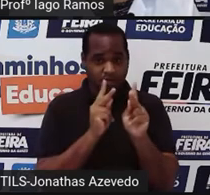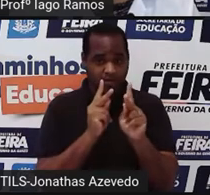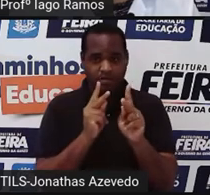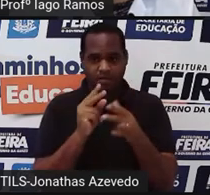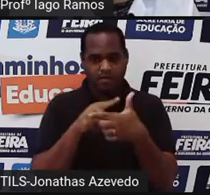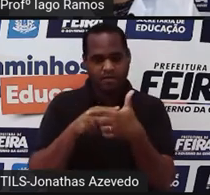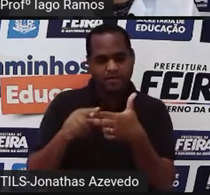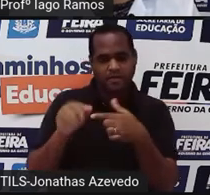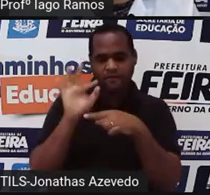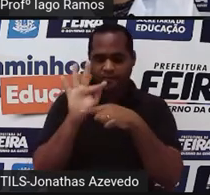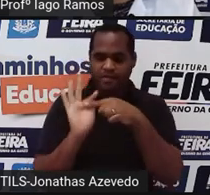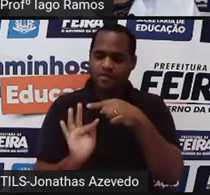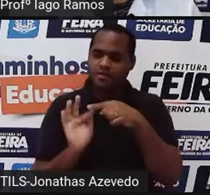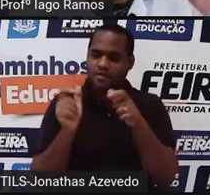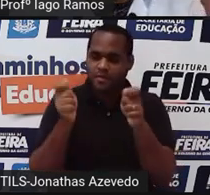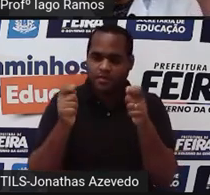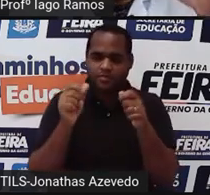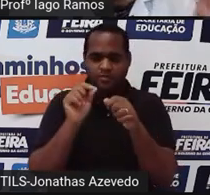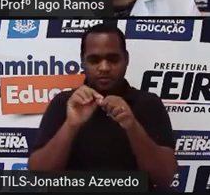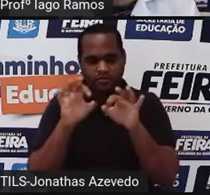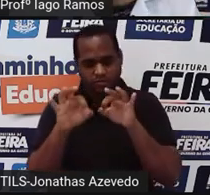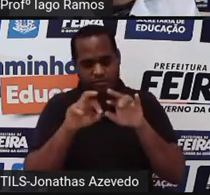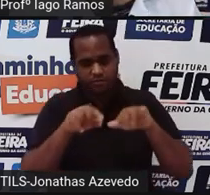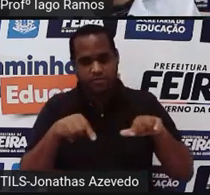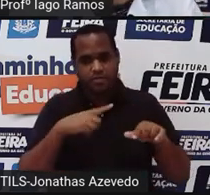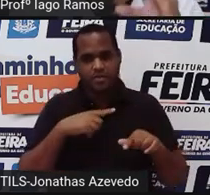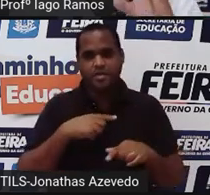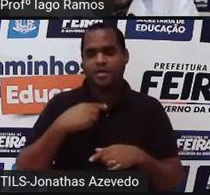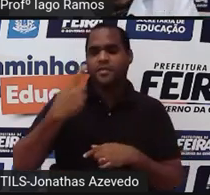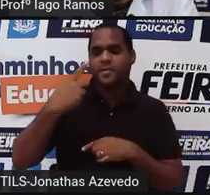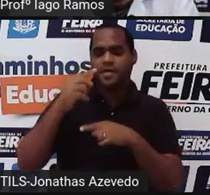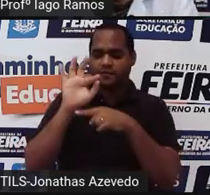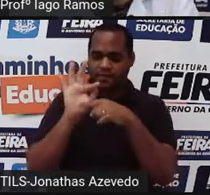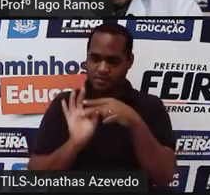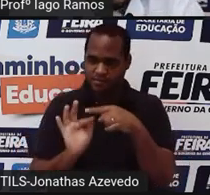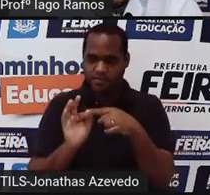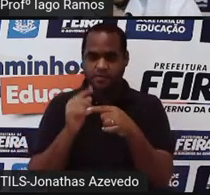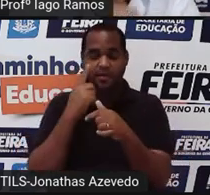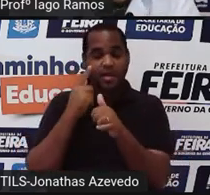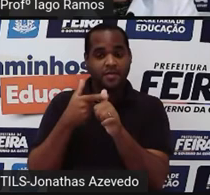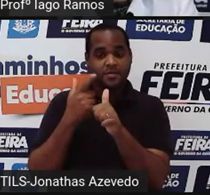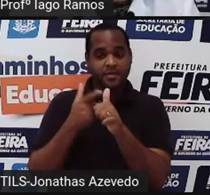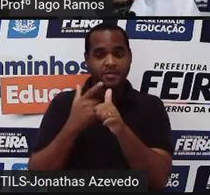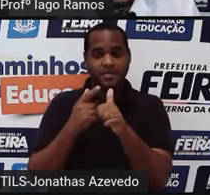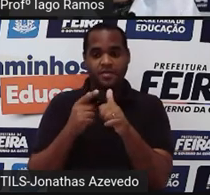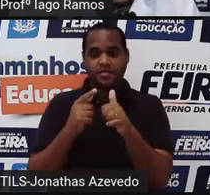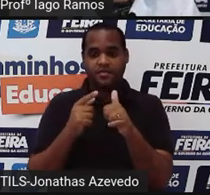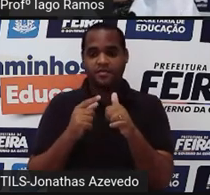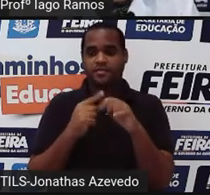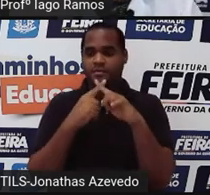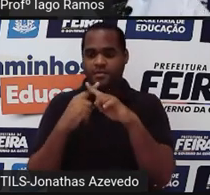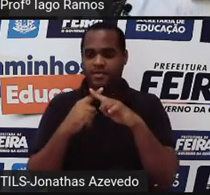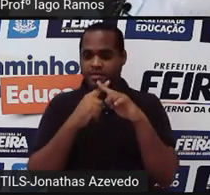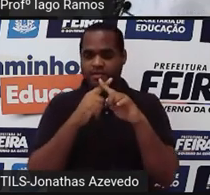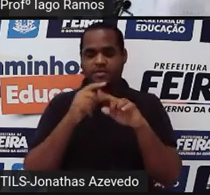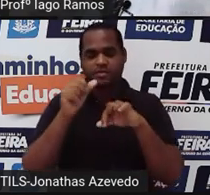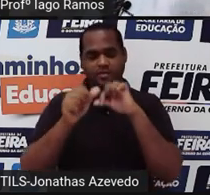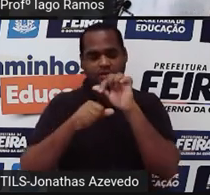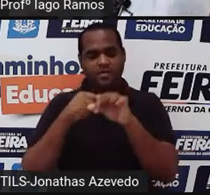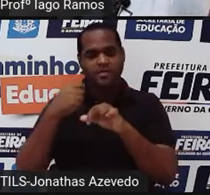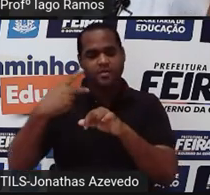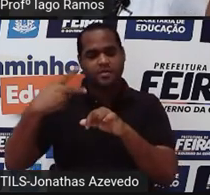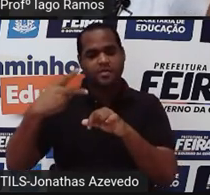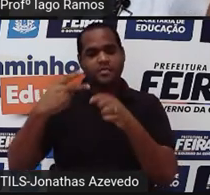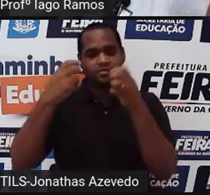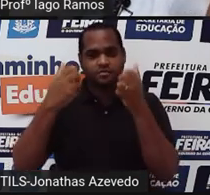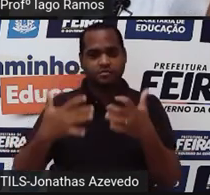Divisão de frações, gente sempre faz assim, escreve a primeira fração, multiplica e inverte a segunda. Inverter a segunda é trocar de lugar.